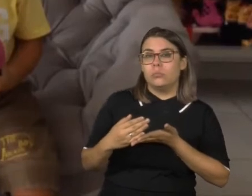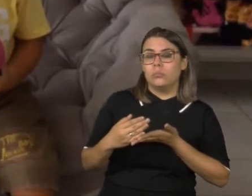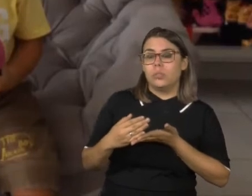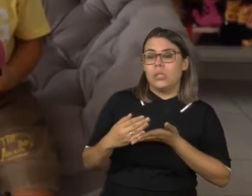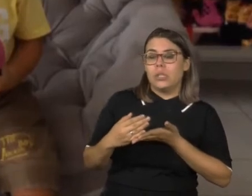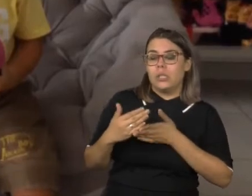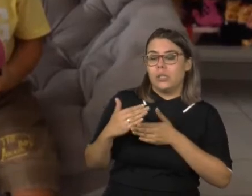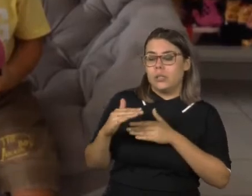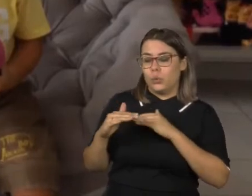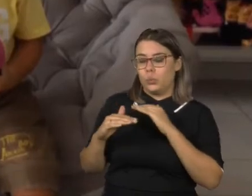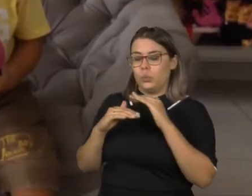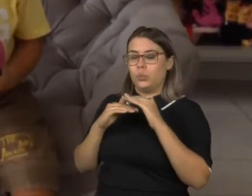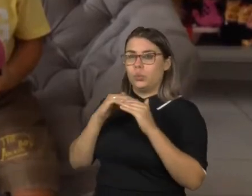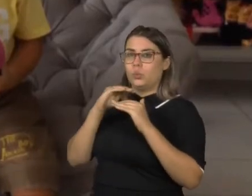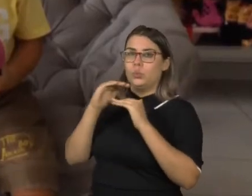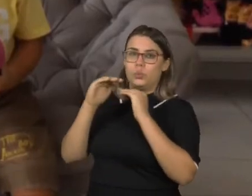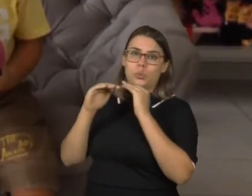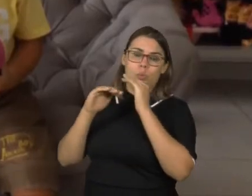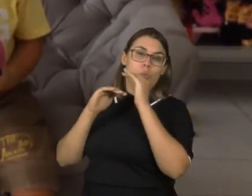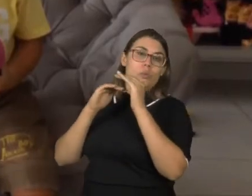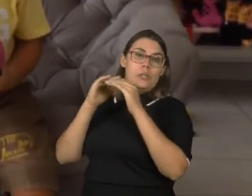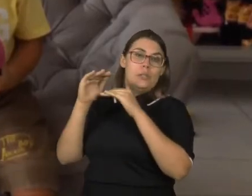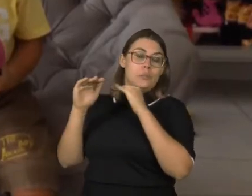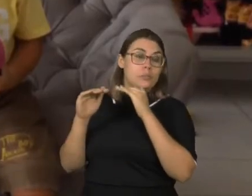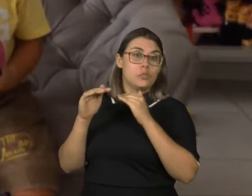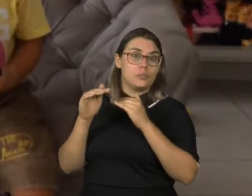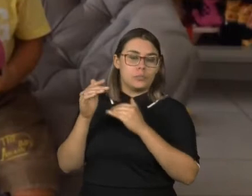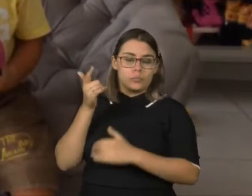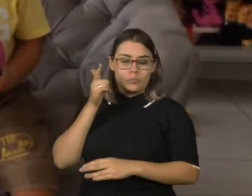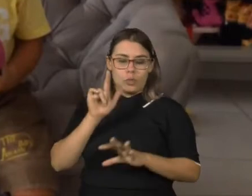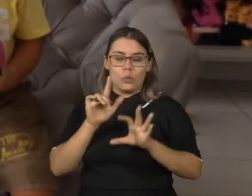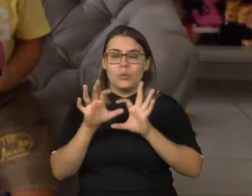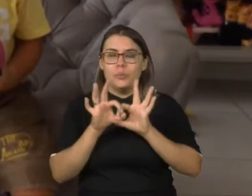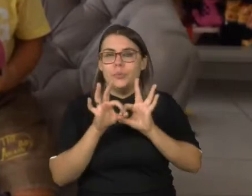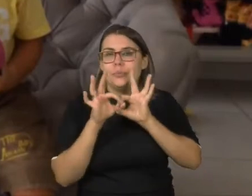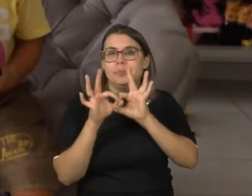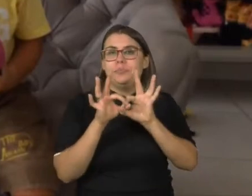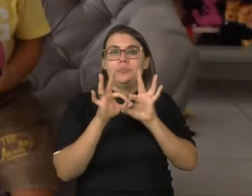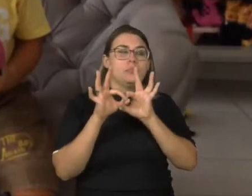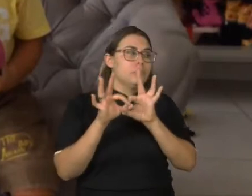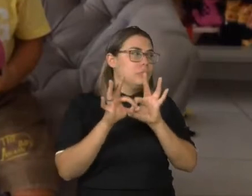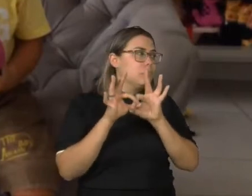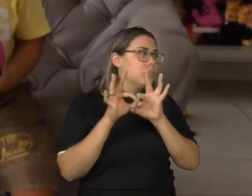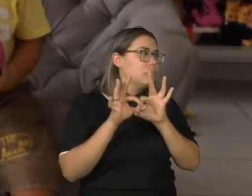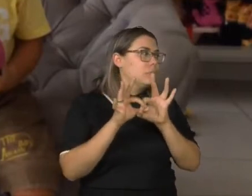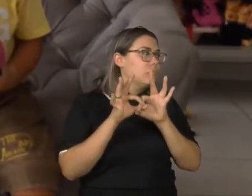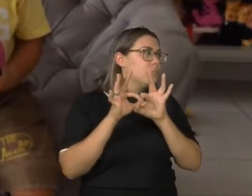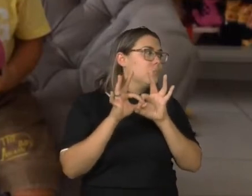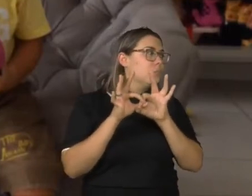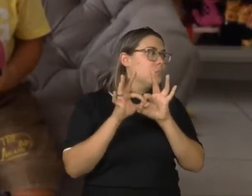processo de transferência com a profissional, nós estávamos trabalhando, construindo um almoço de transferência. Três minutos, Patrícia.